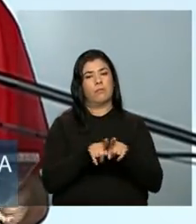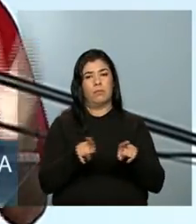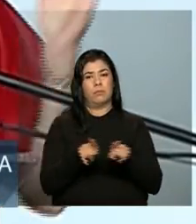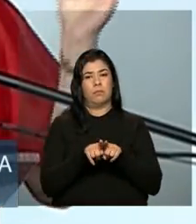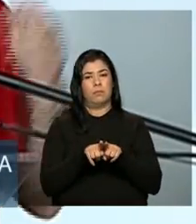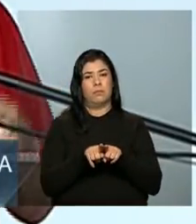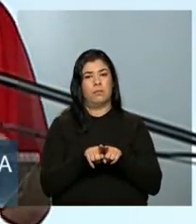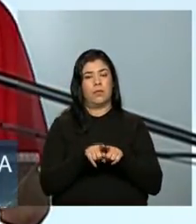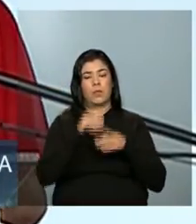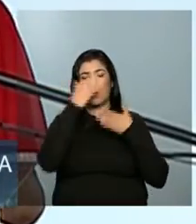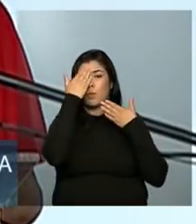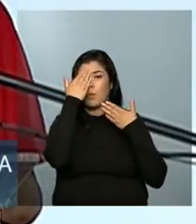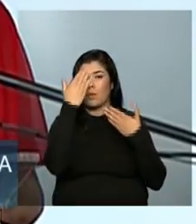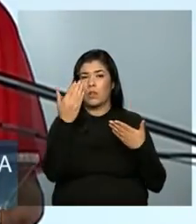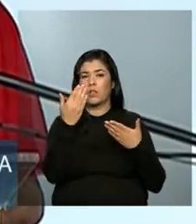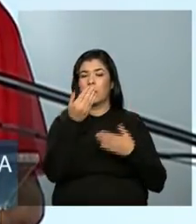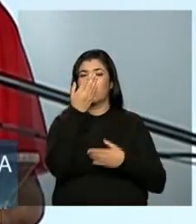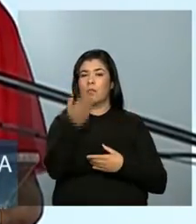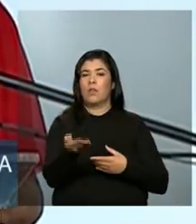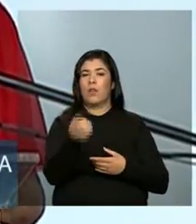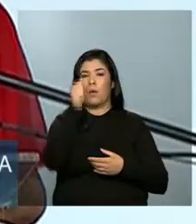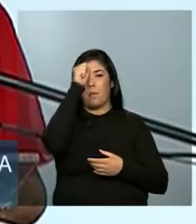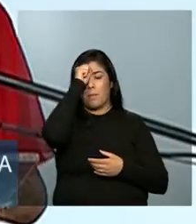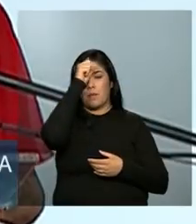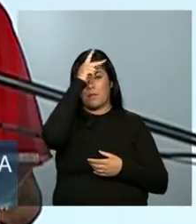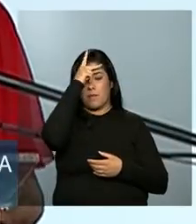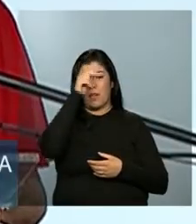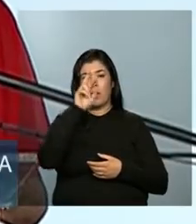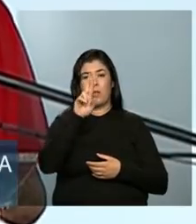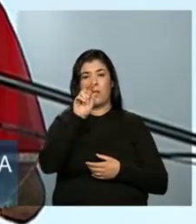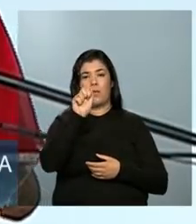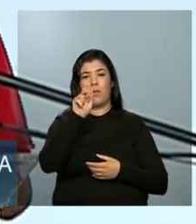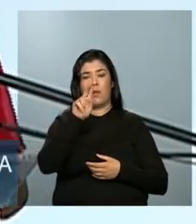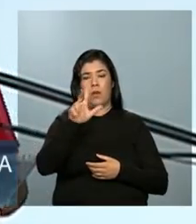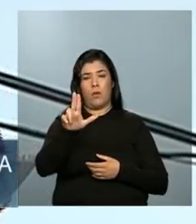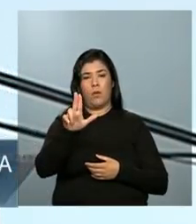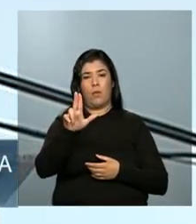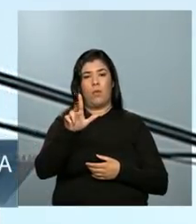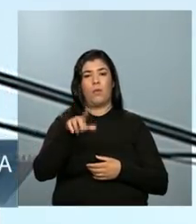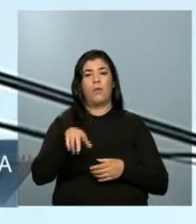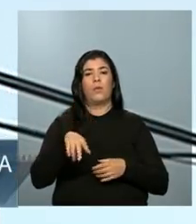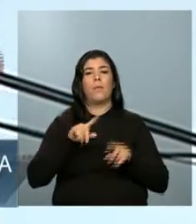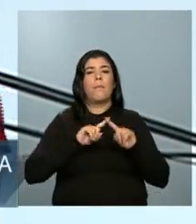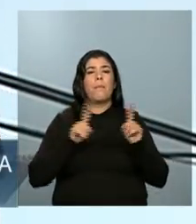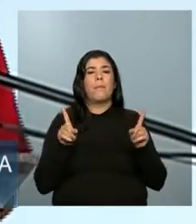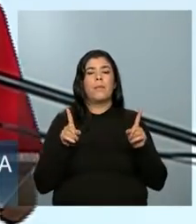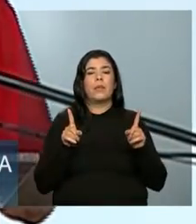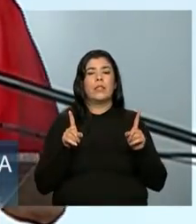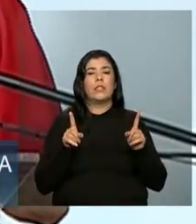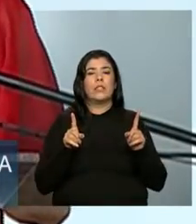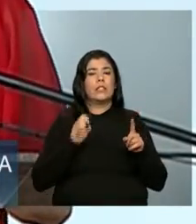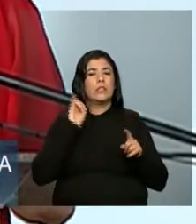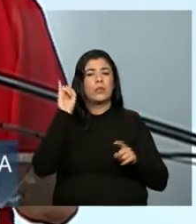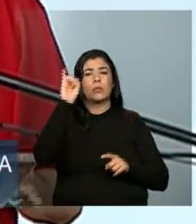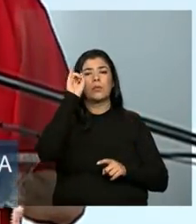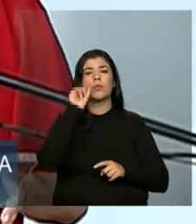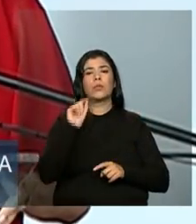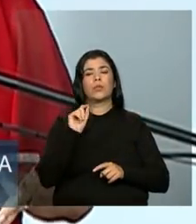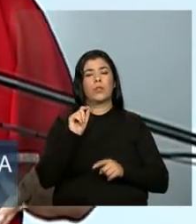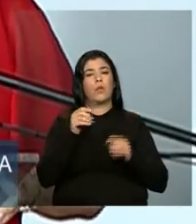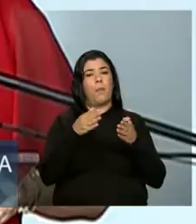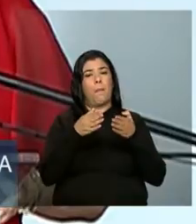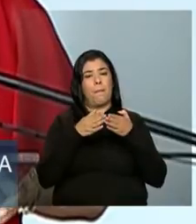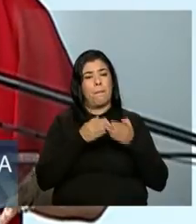agradeço ao prefeito Raul Belém. Mas, sobretudo, eu